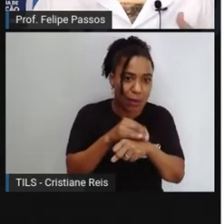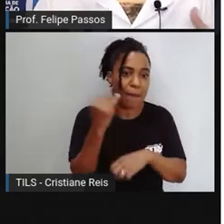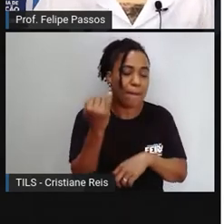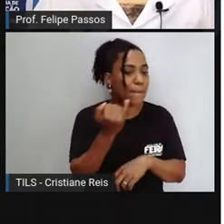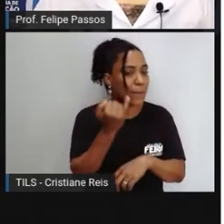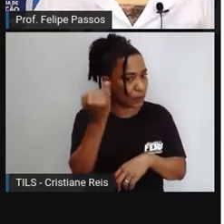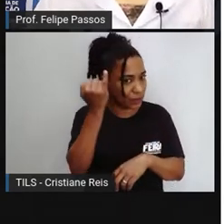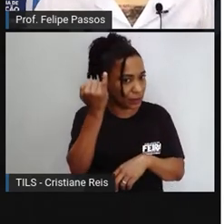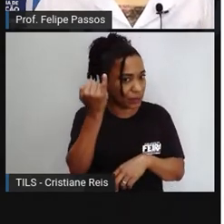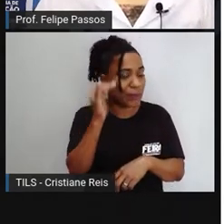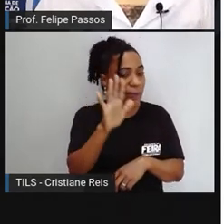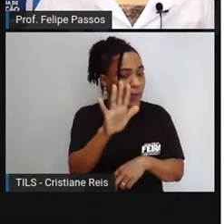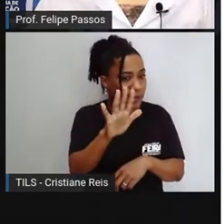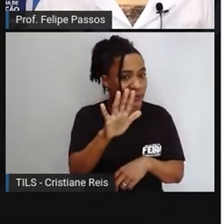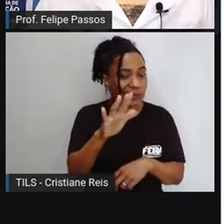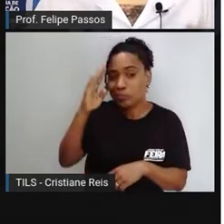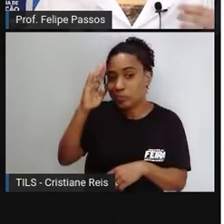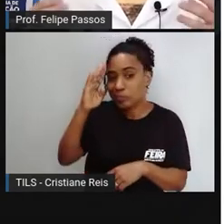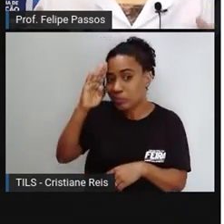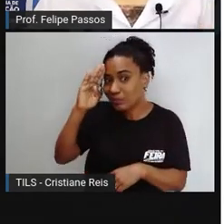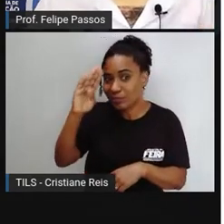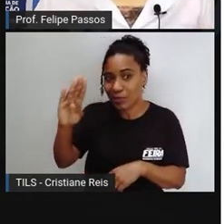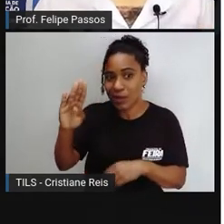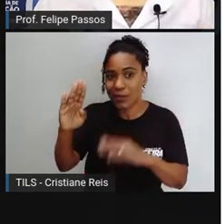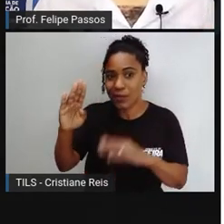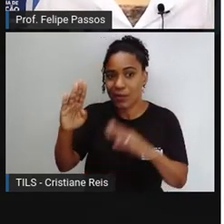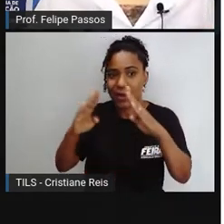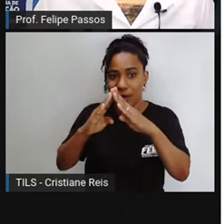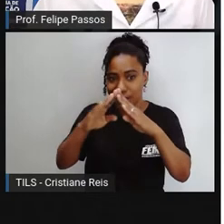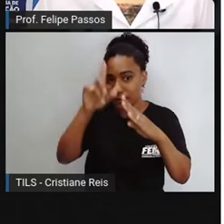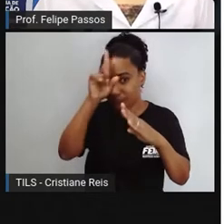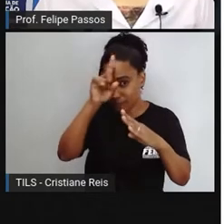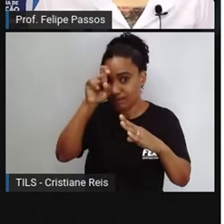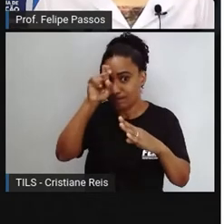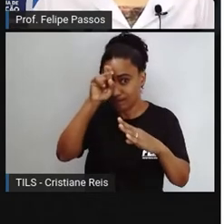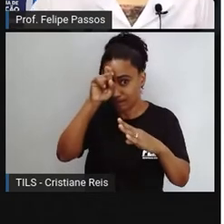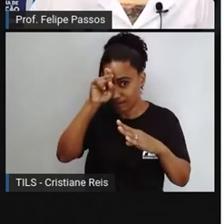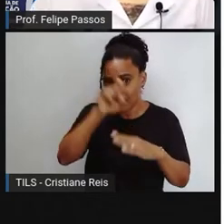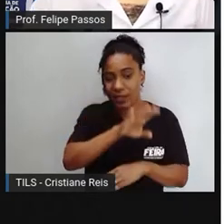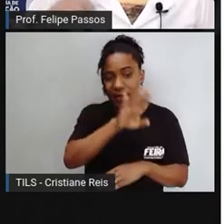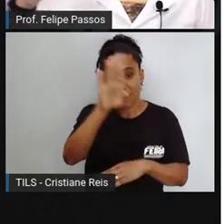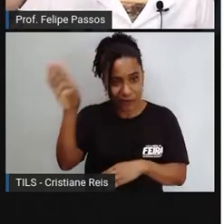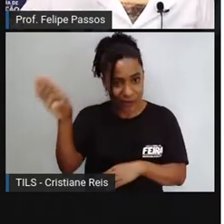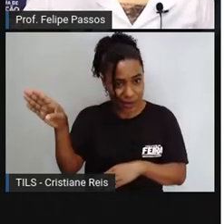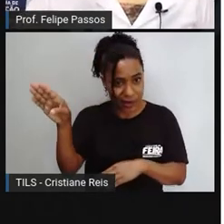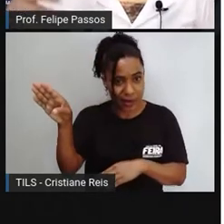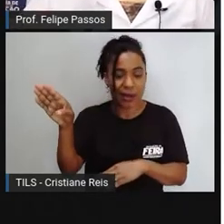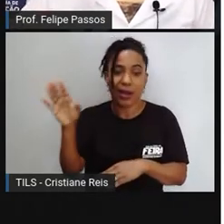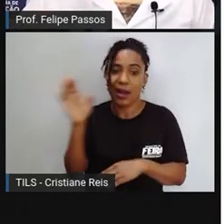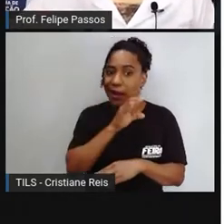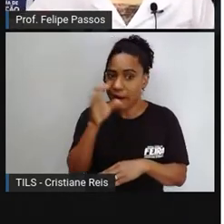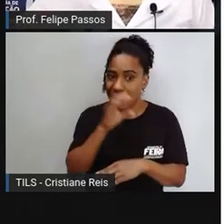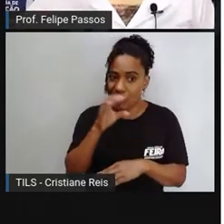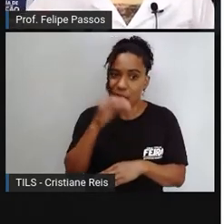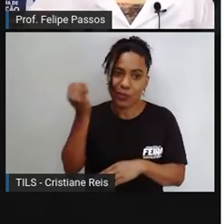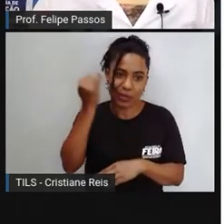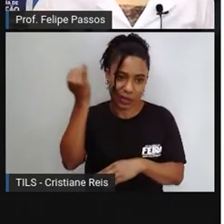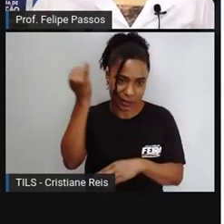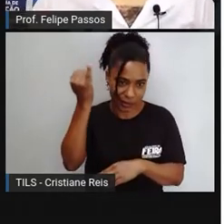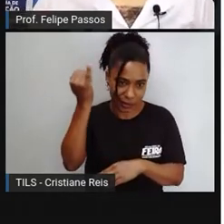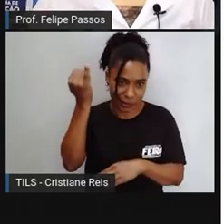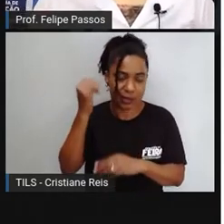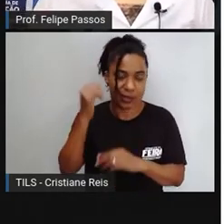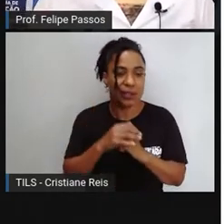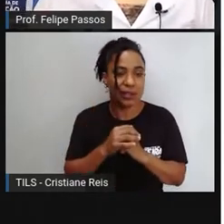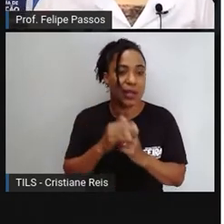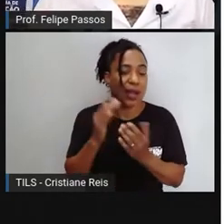Não estou aqui desvalorizando o saber popular, é importante, muitos remédios vêm de substâncias que antes eram tomadas no